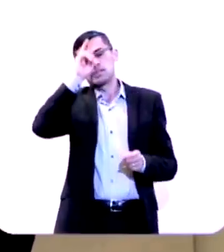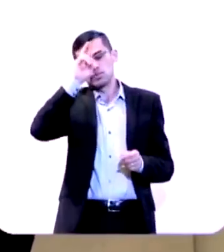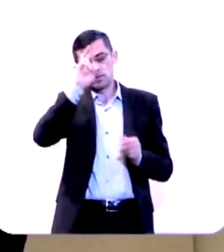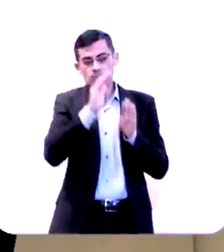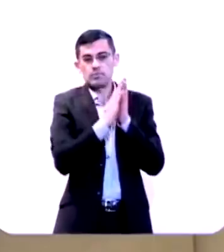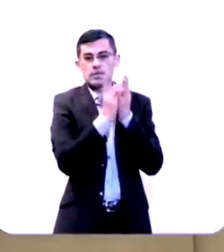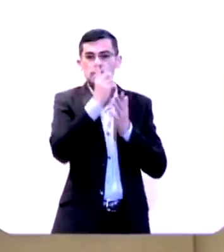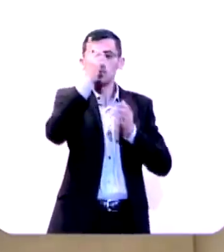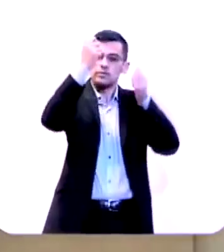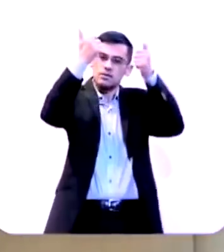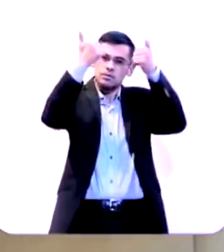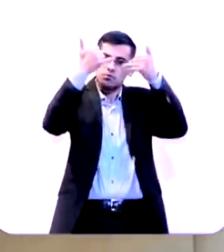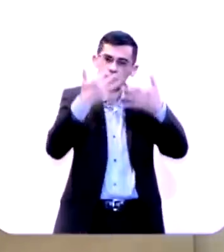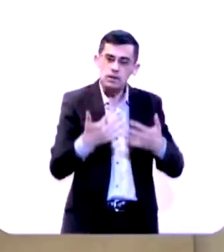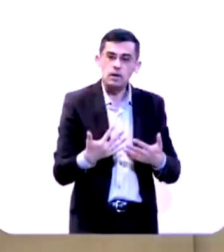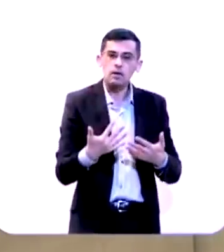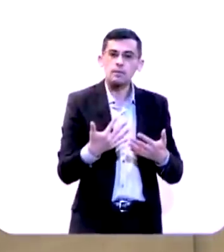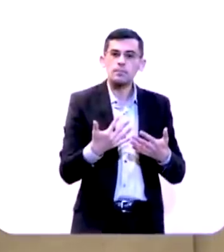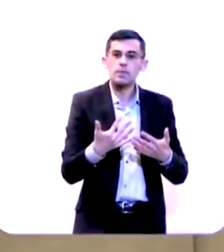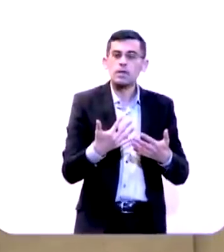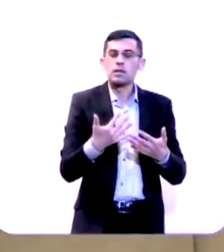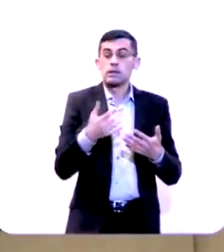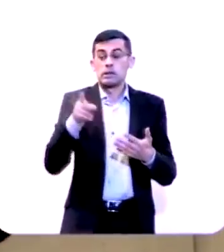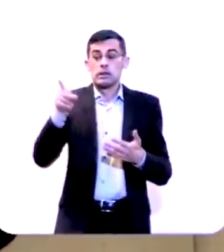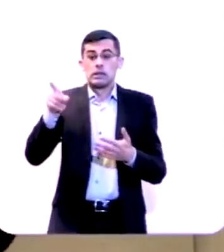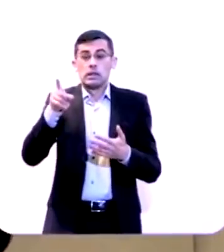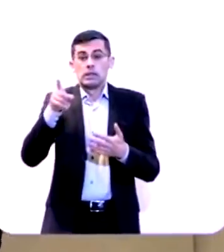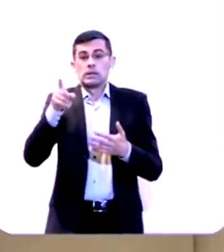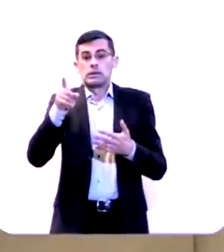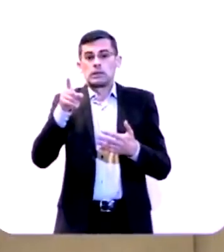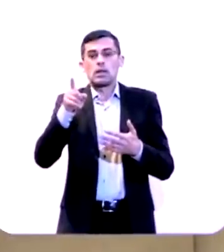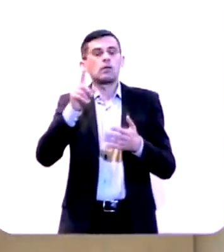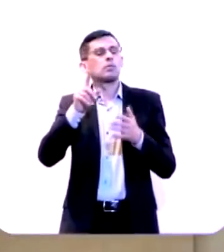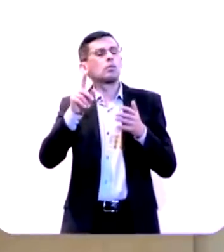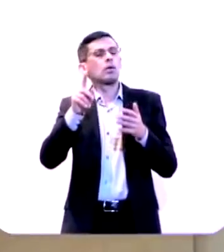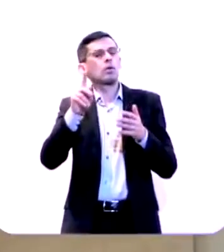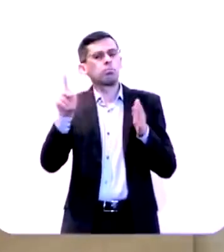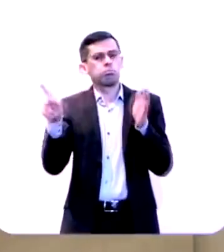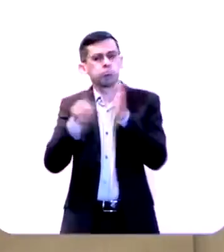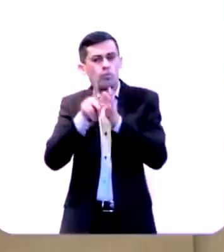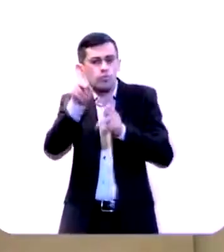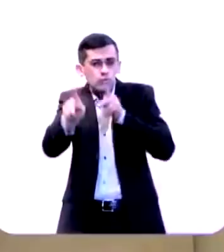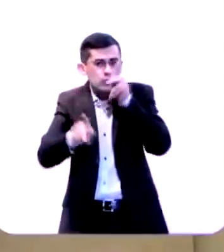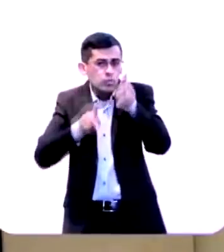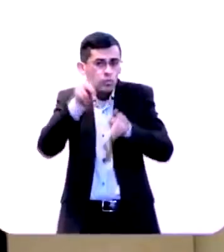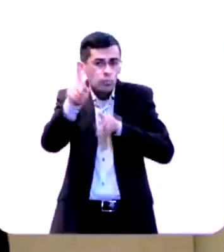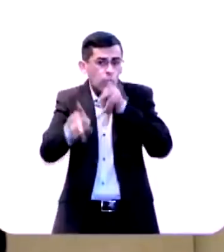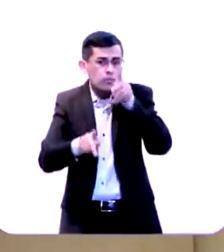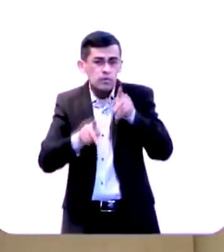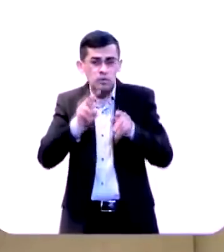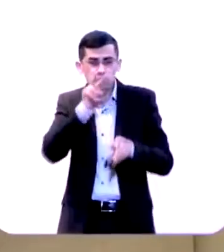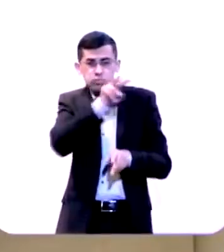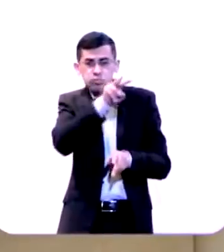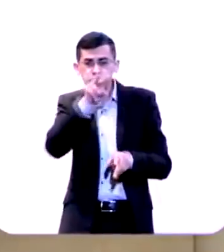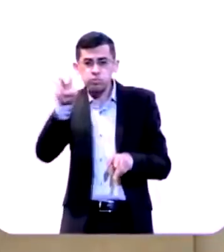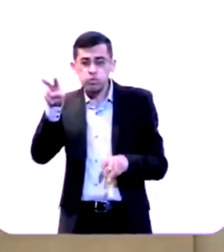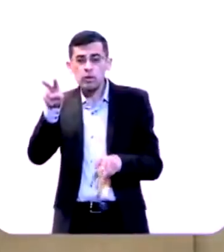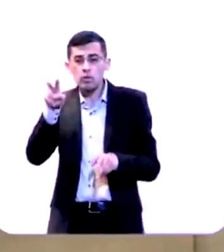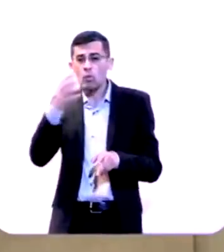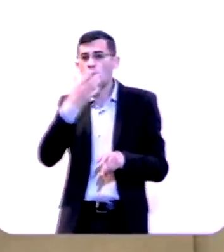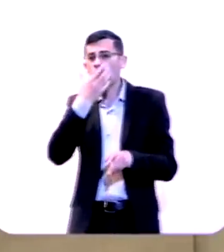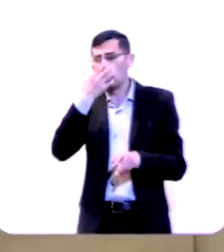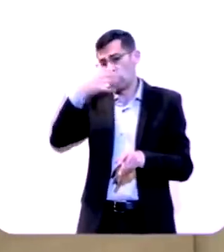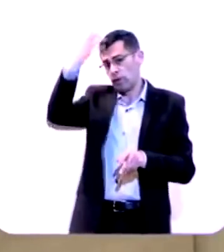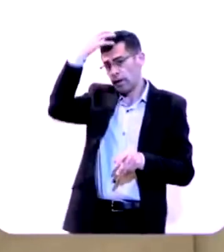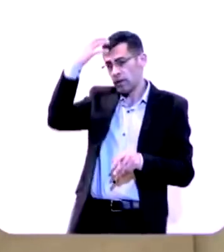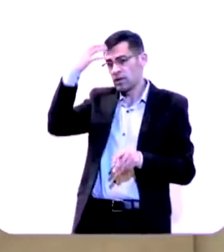conta que quando o ultimato foi proferido em hebraico para que todo o povo ouvisse Ezequias correu para o